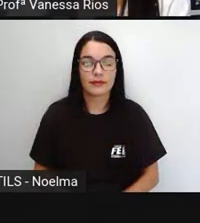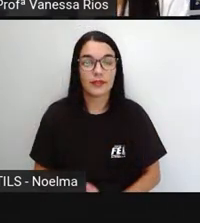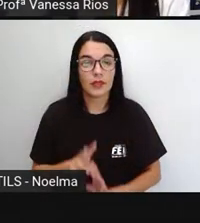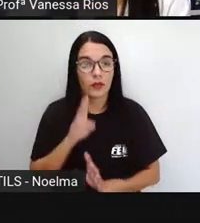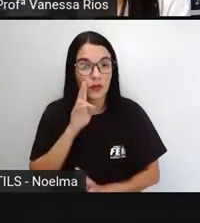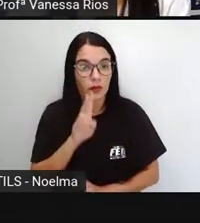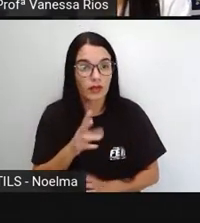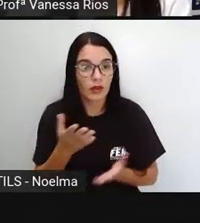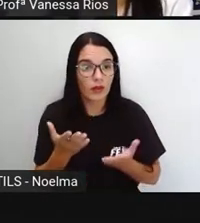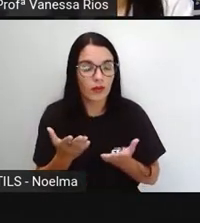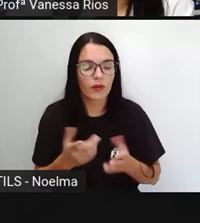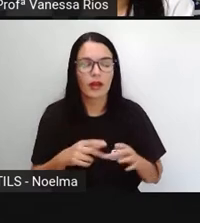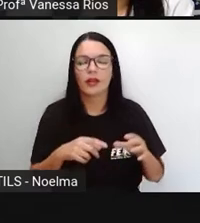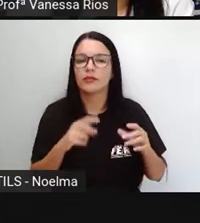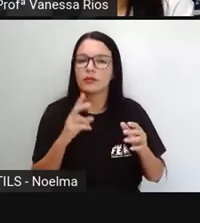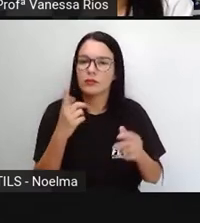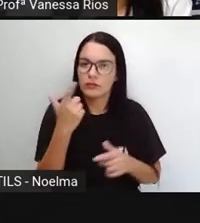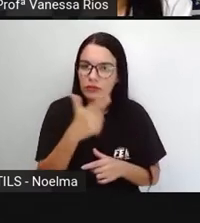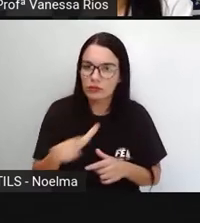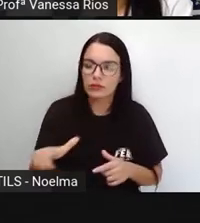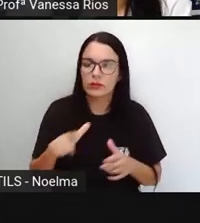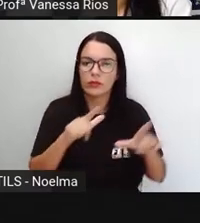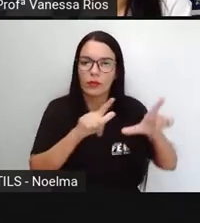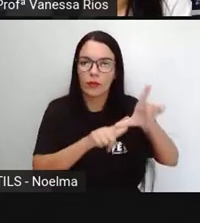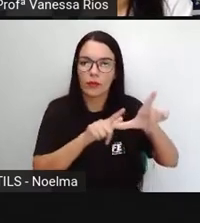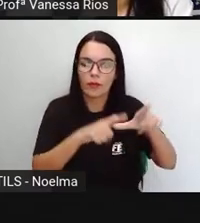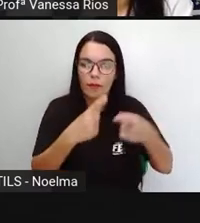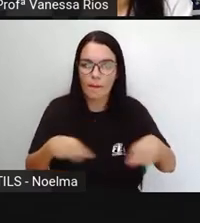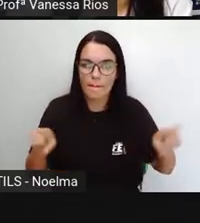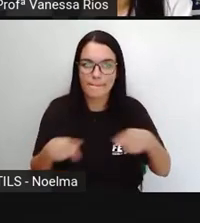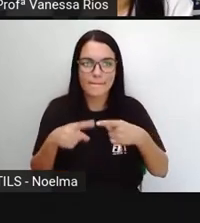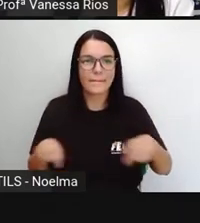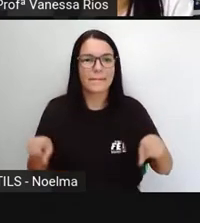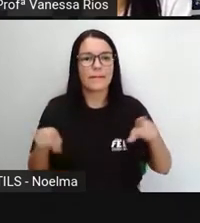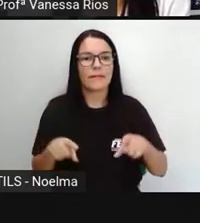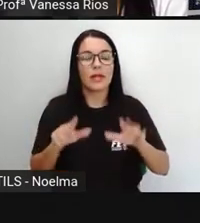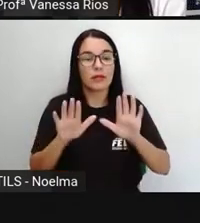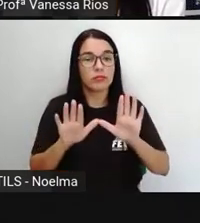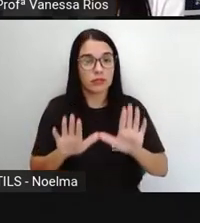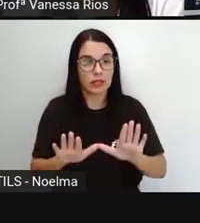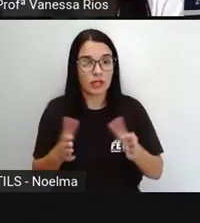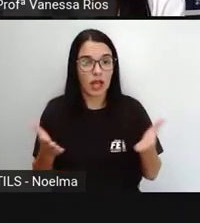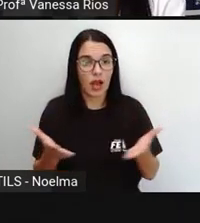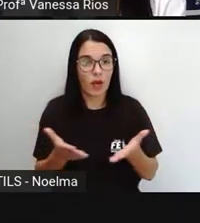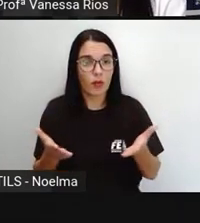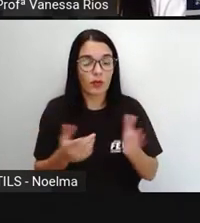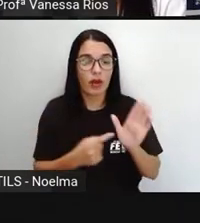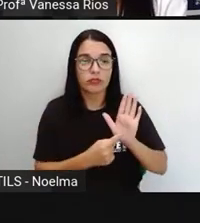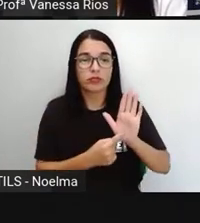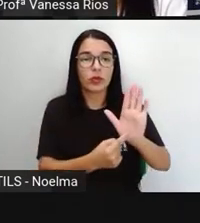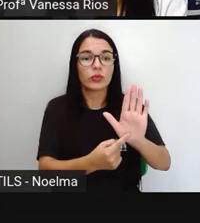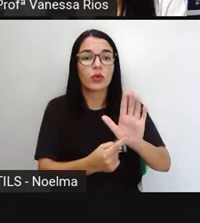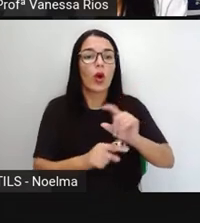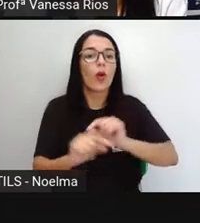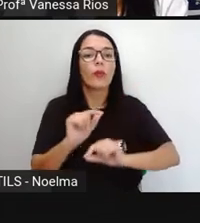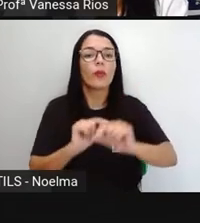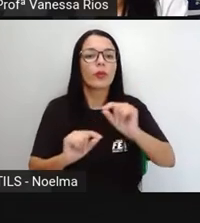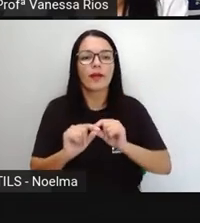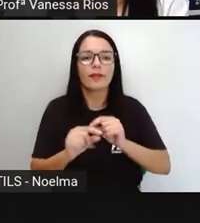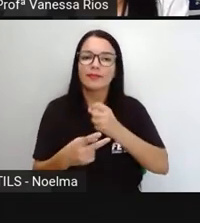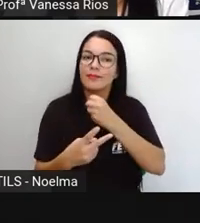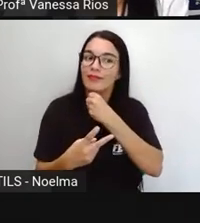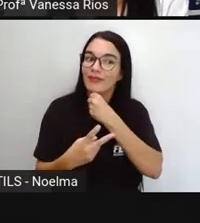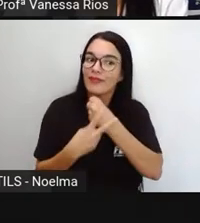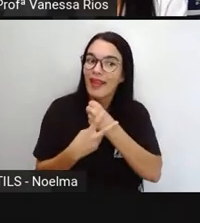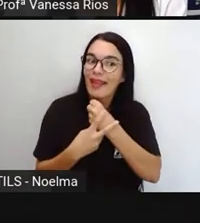a PRO traz agora a mesma letra da música, não é da canção, só que agora a PRO destacou justamente os verbos